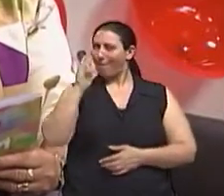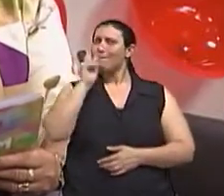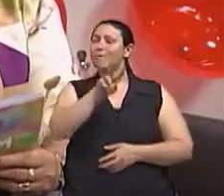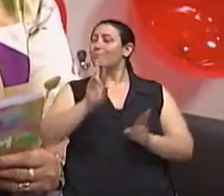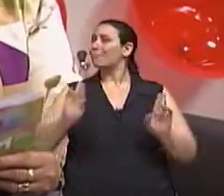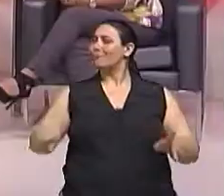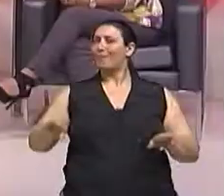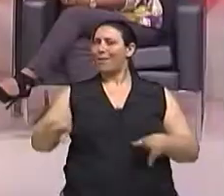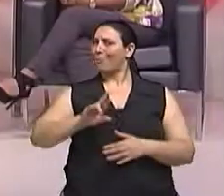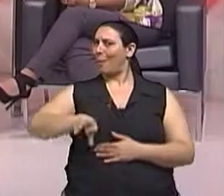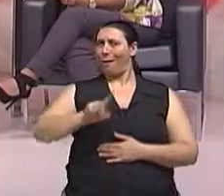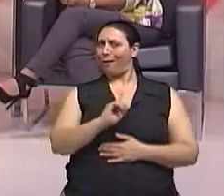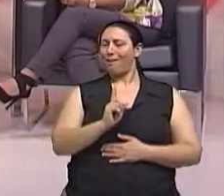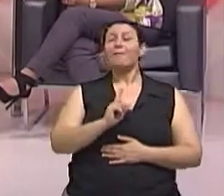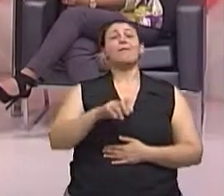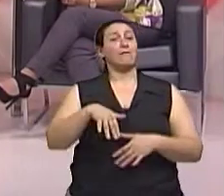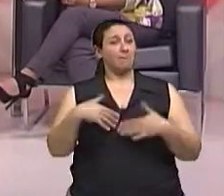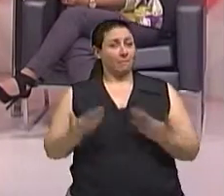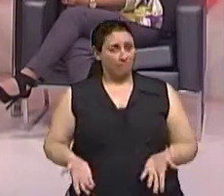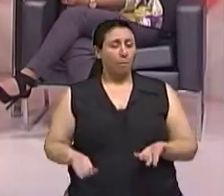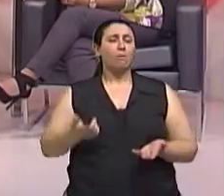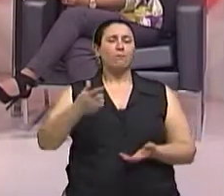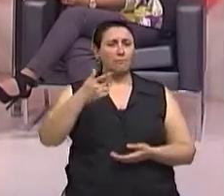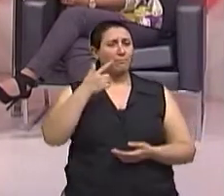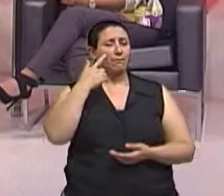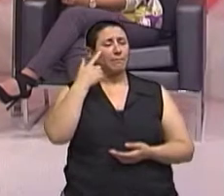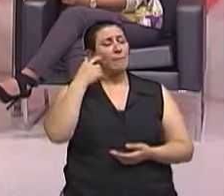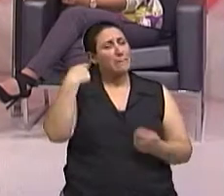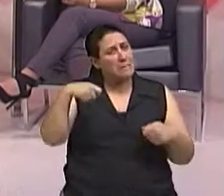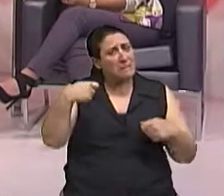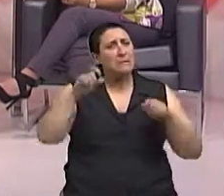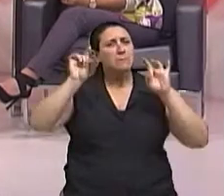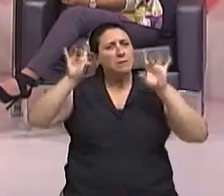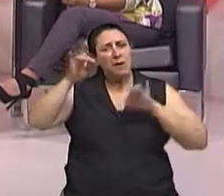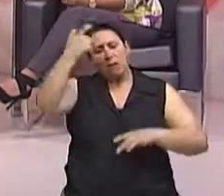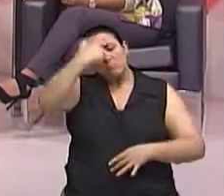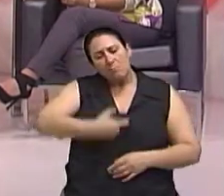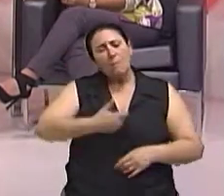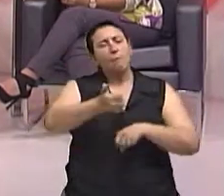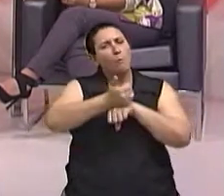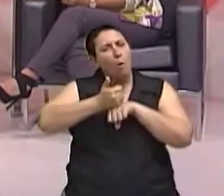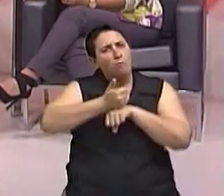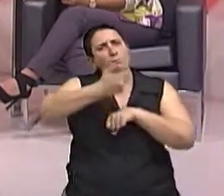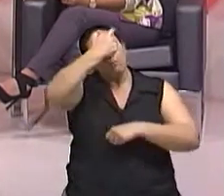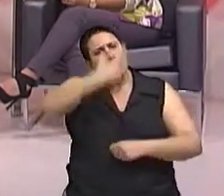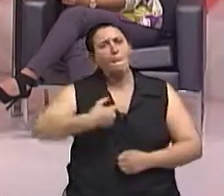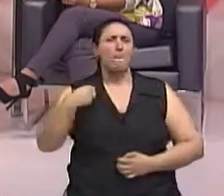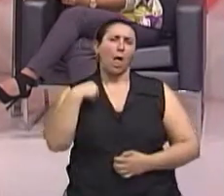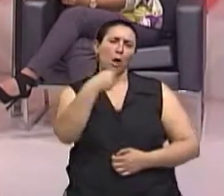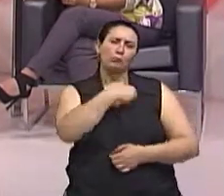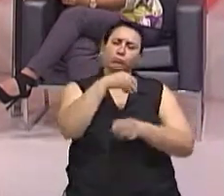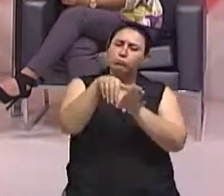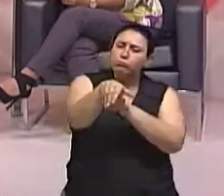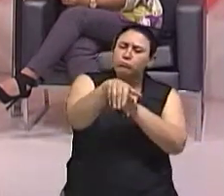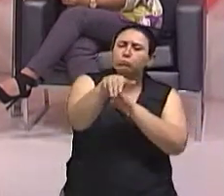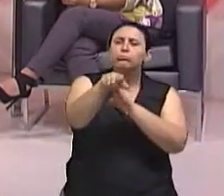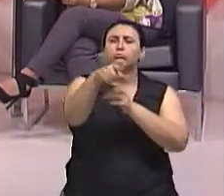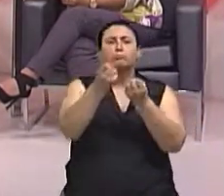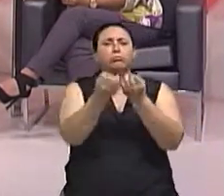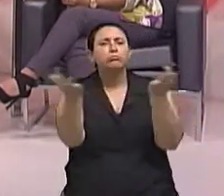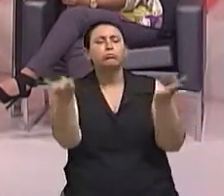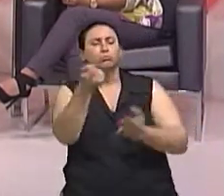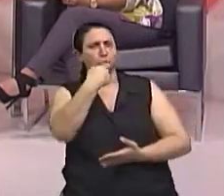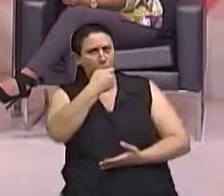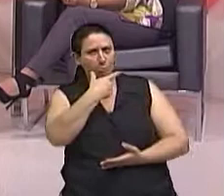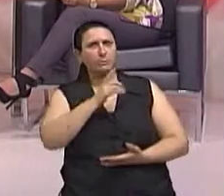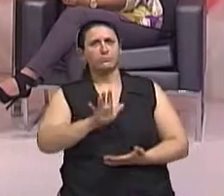Isso que a gente viu, né? Tudo precisa de uma orientação de um especialista, ou de um médico, ou de uma nutricionista. É isso, para a gente poder consumir esses